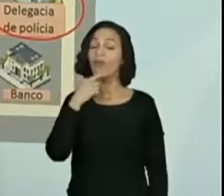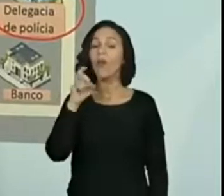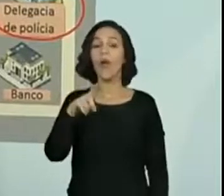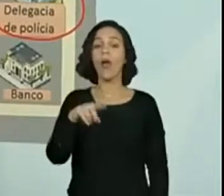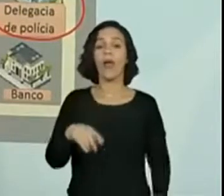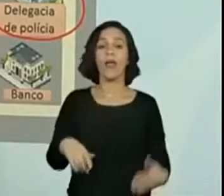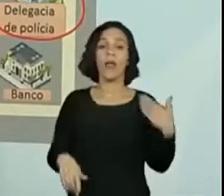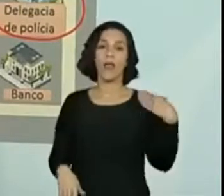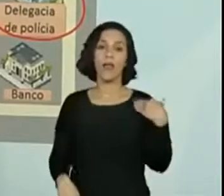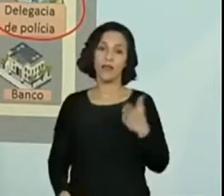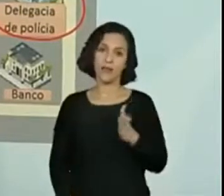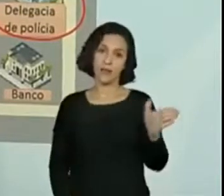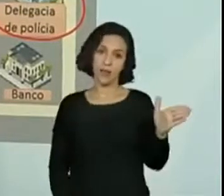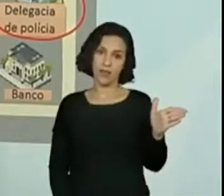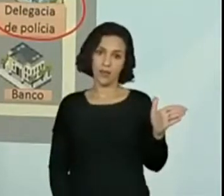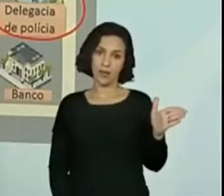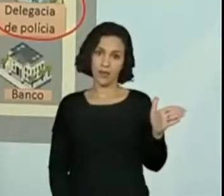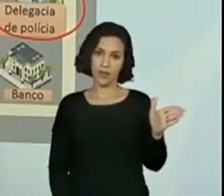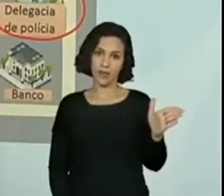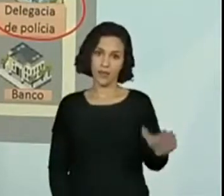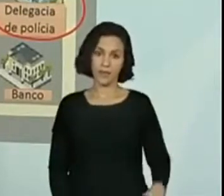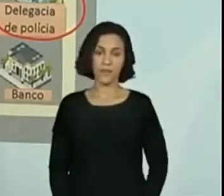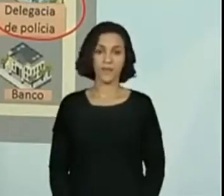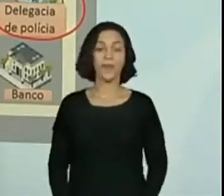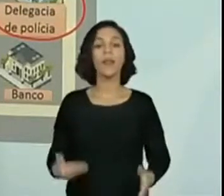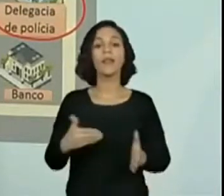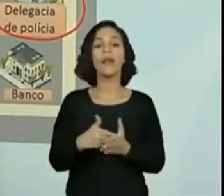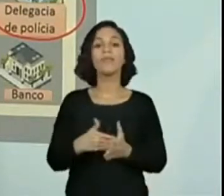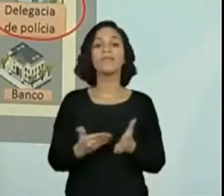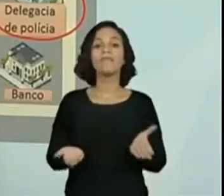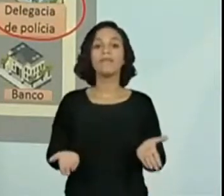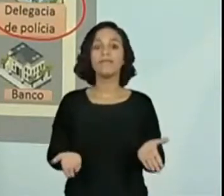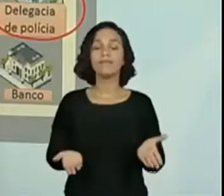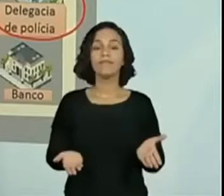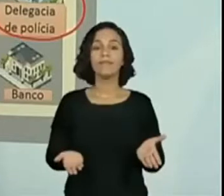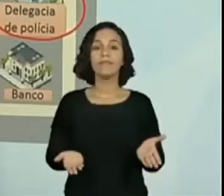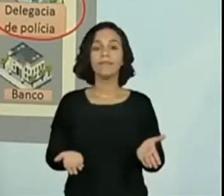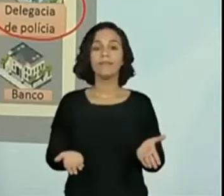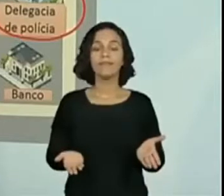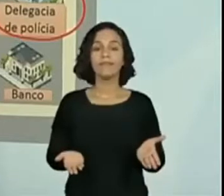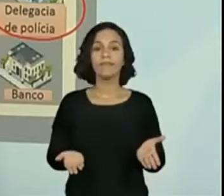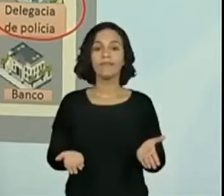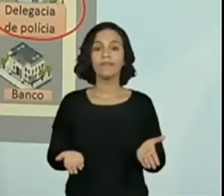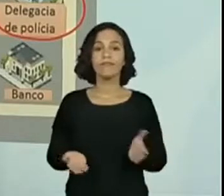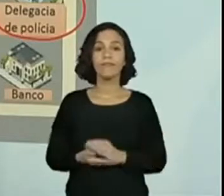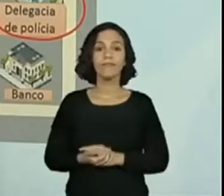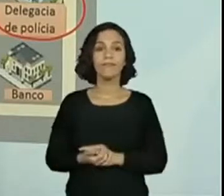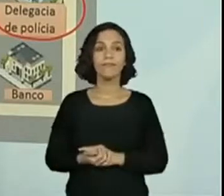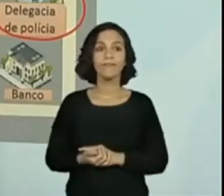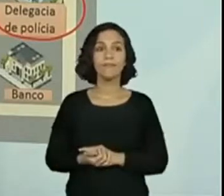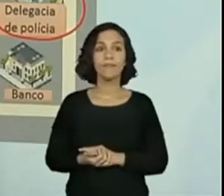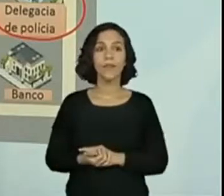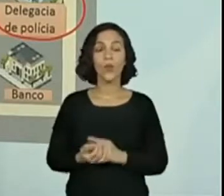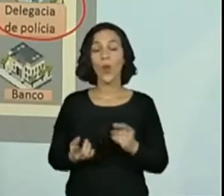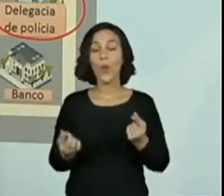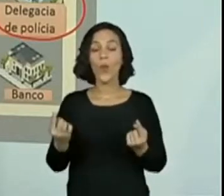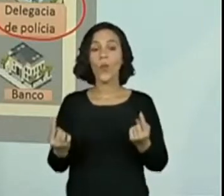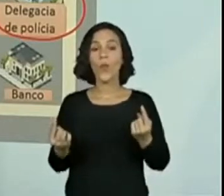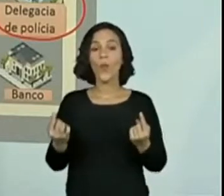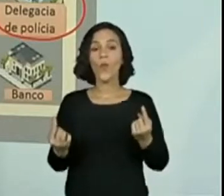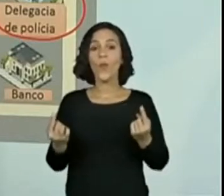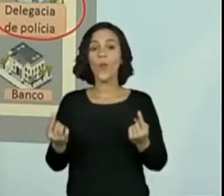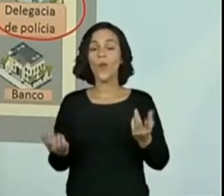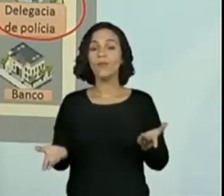quarteirões? Até onde ela vai? Porque senão eu vou indo, hein? Vira para a